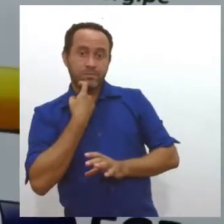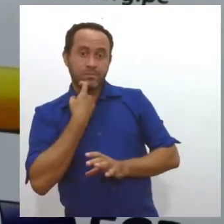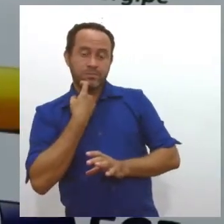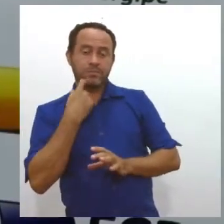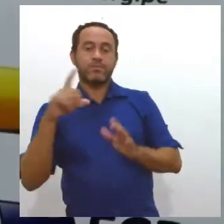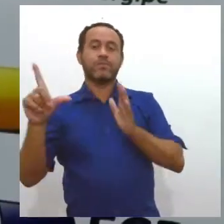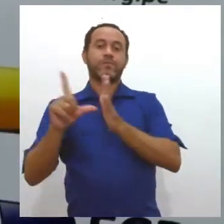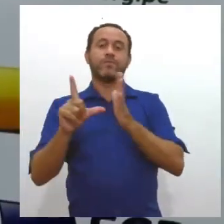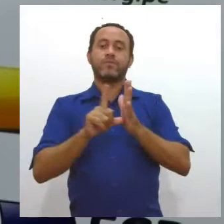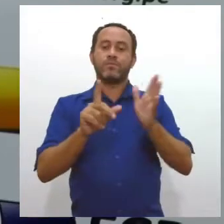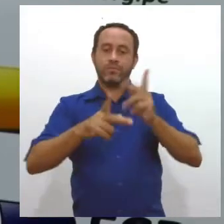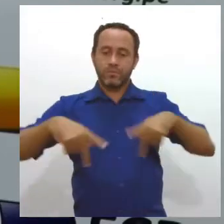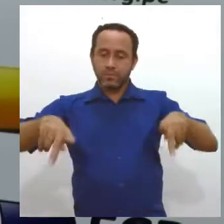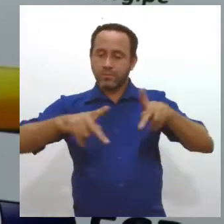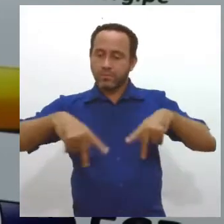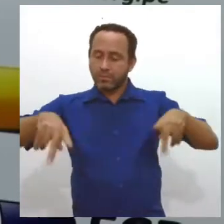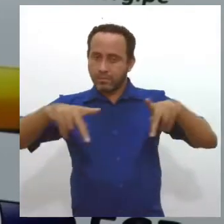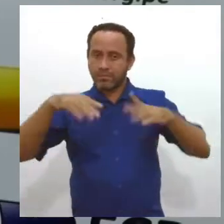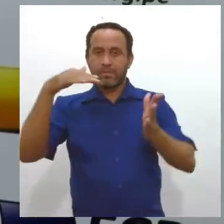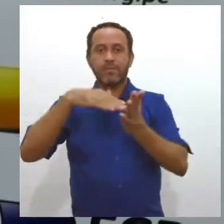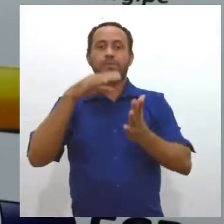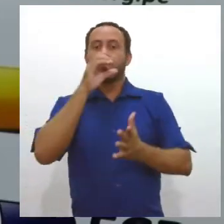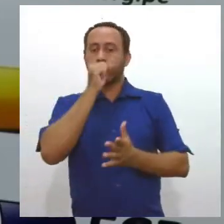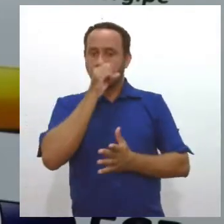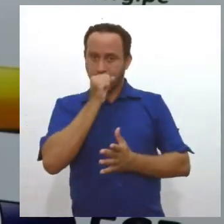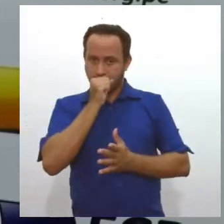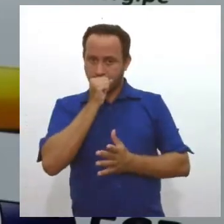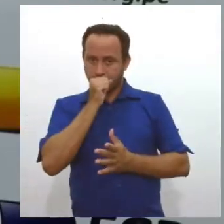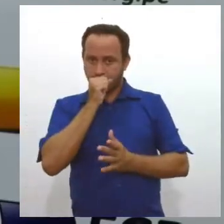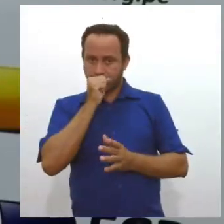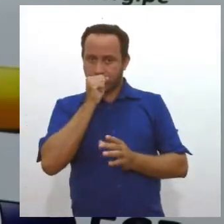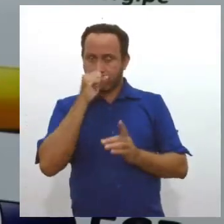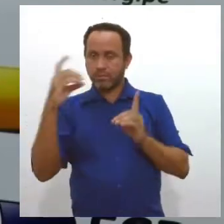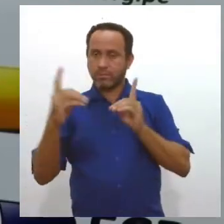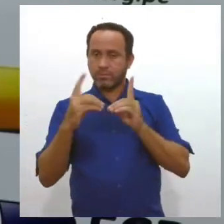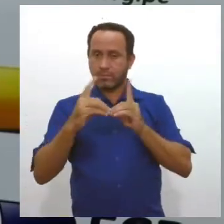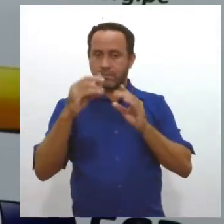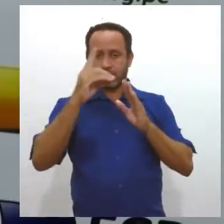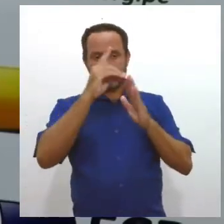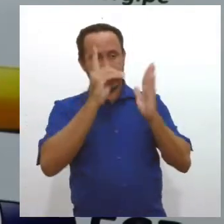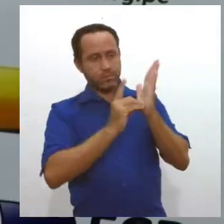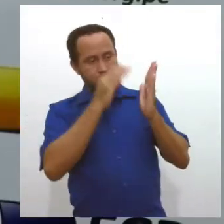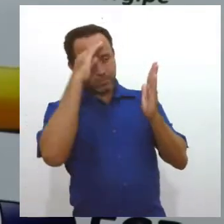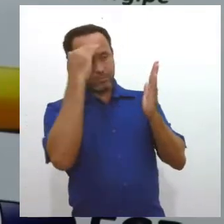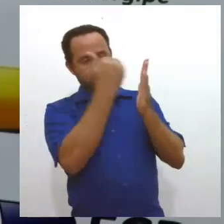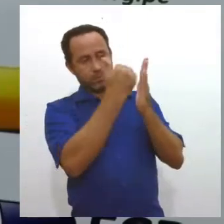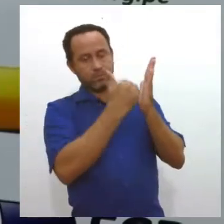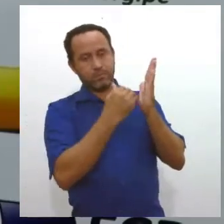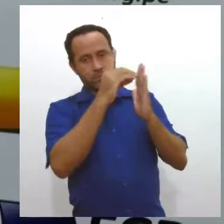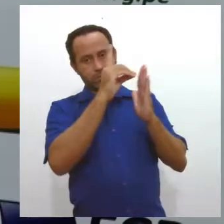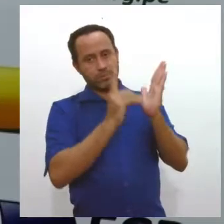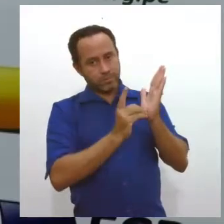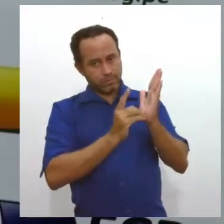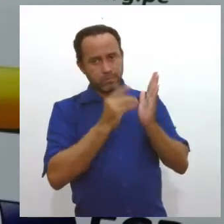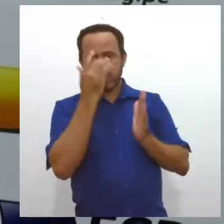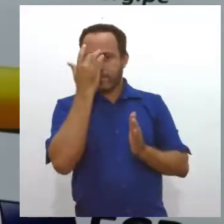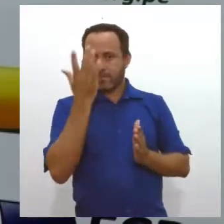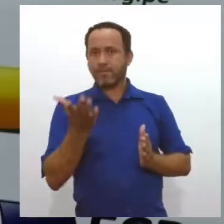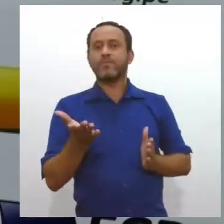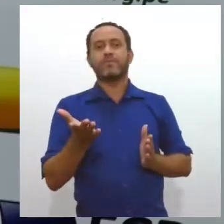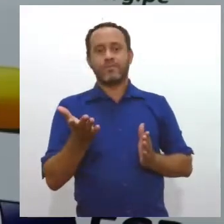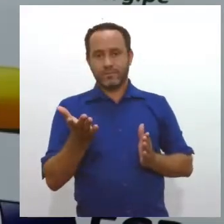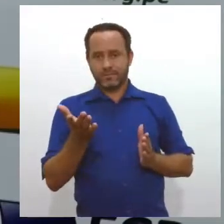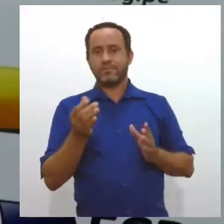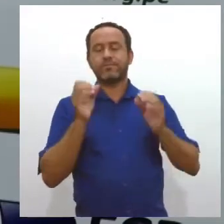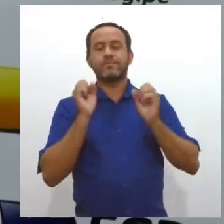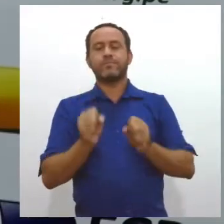lojas de shoppings e galeria, até o sábado, atendendo ao decreto. Realmente, isso possibilita bastante a